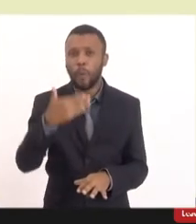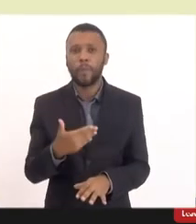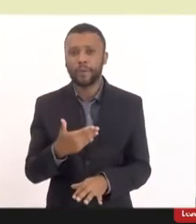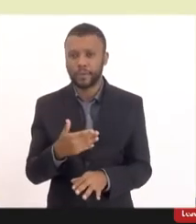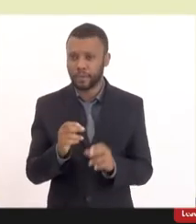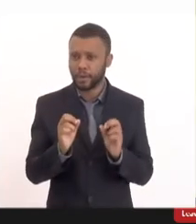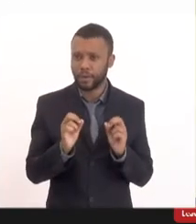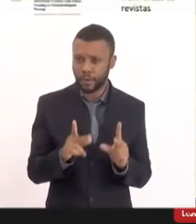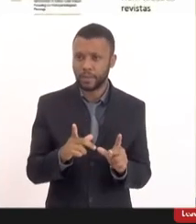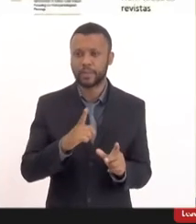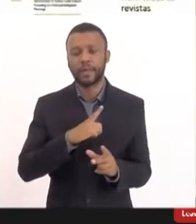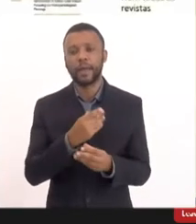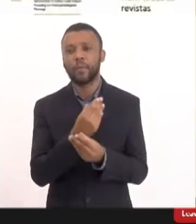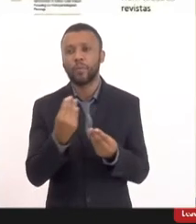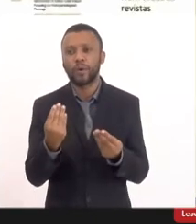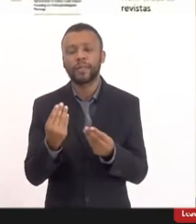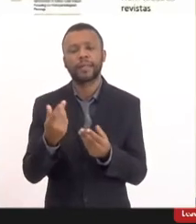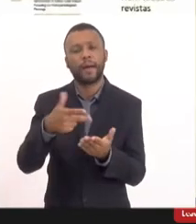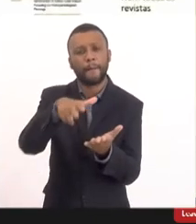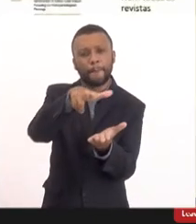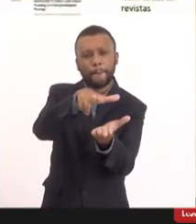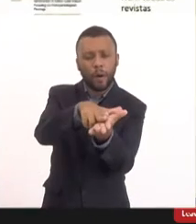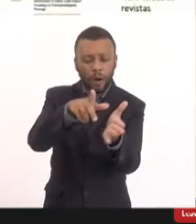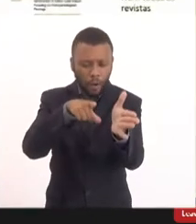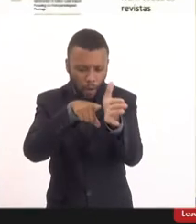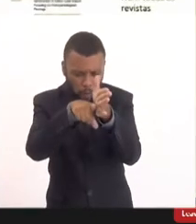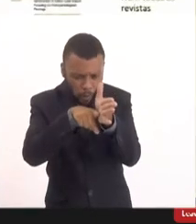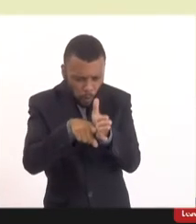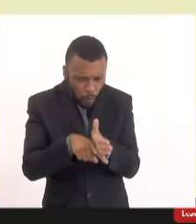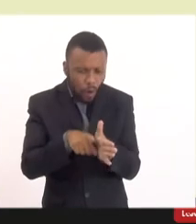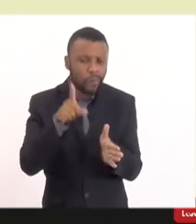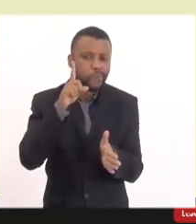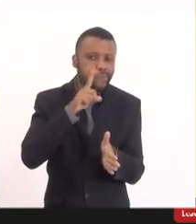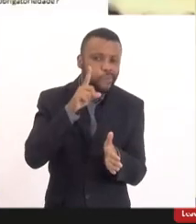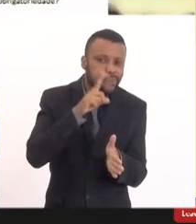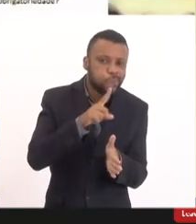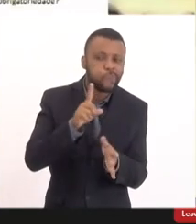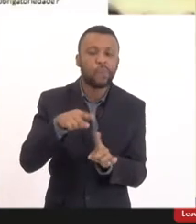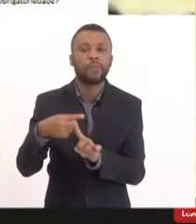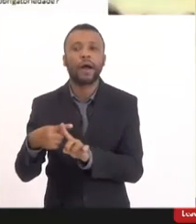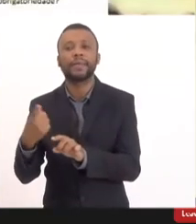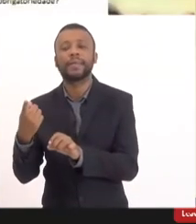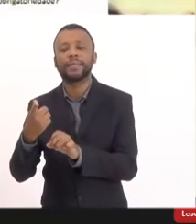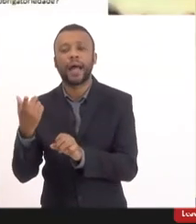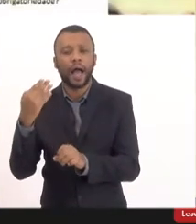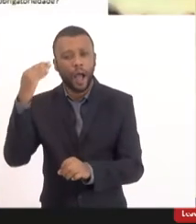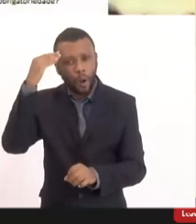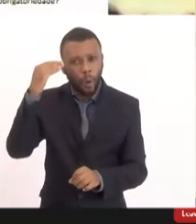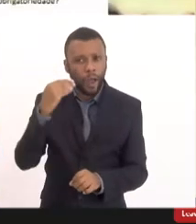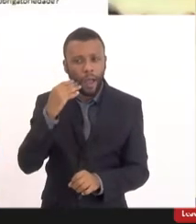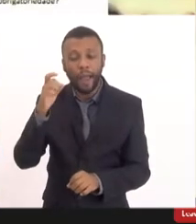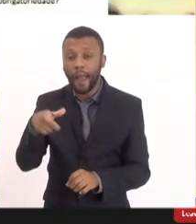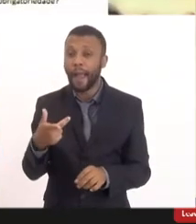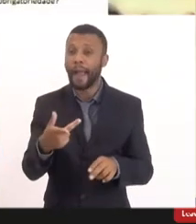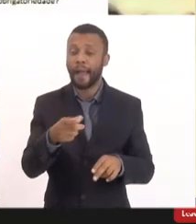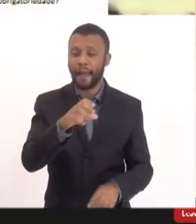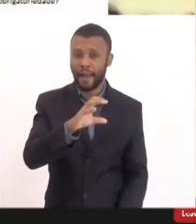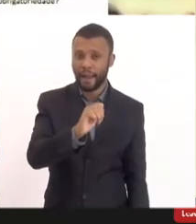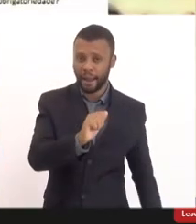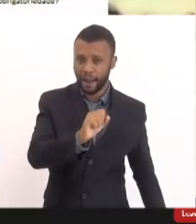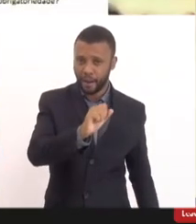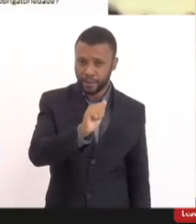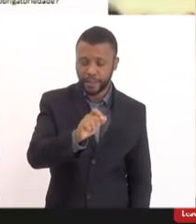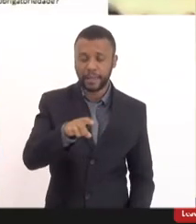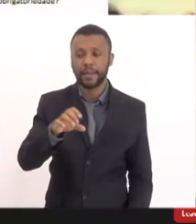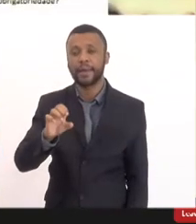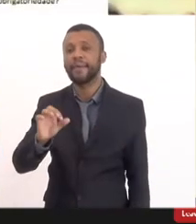e tem muita necrópsia sendo feita nos Estados Unidos sendo feita na Coreia e comprovando que é causa e efeito então assim o produto